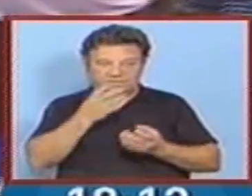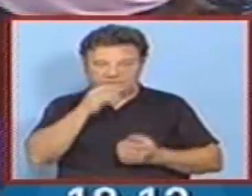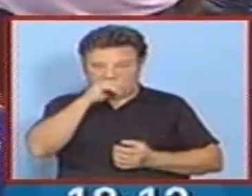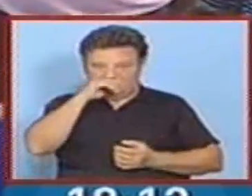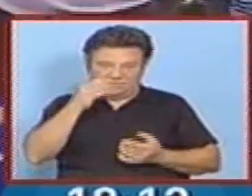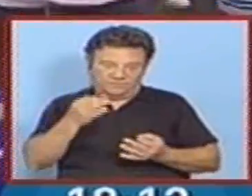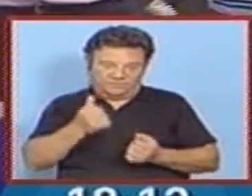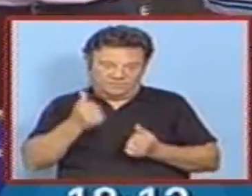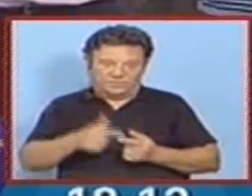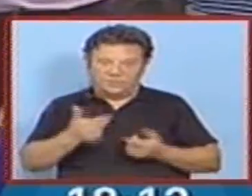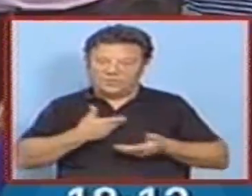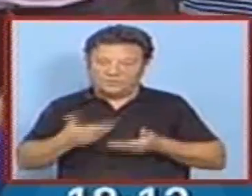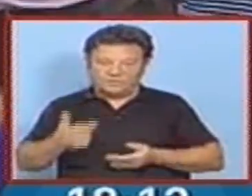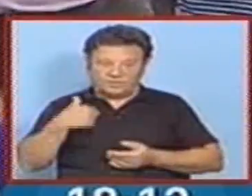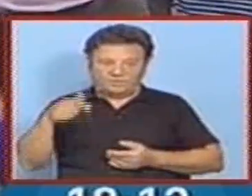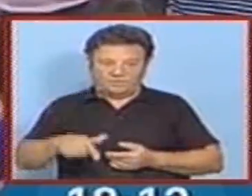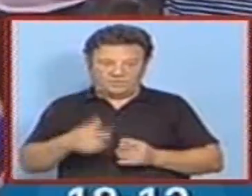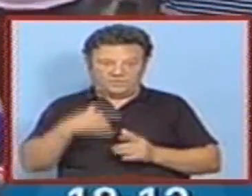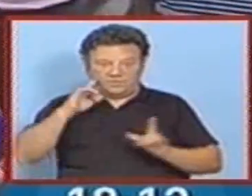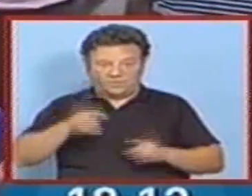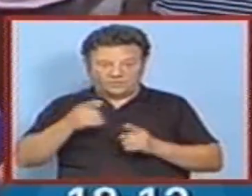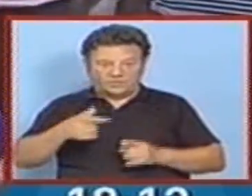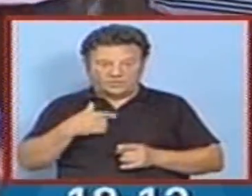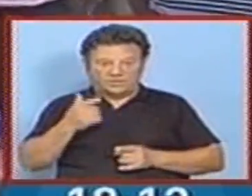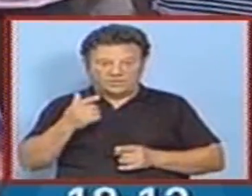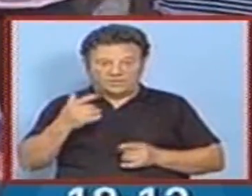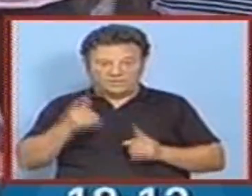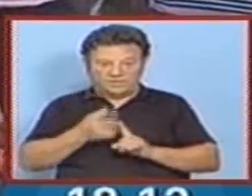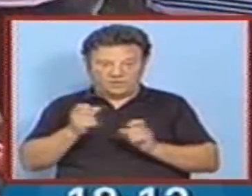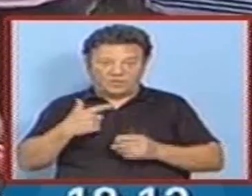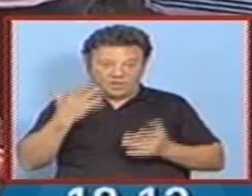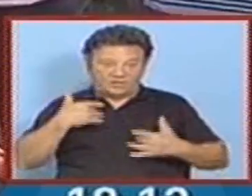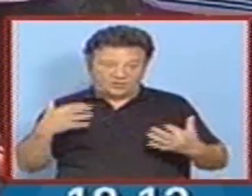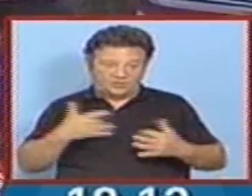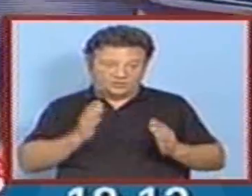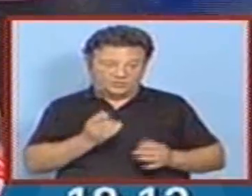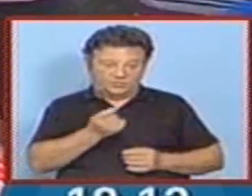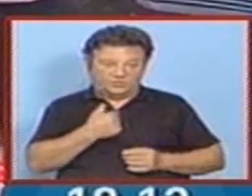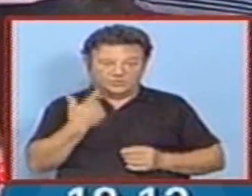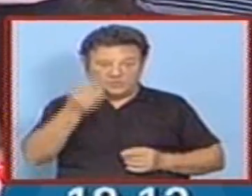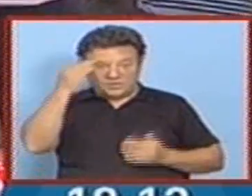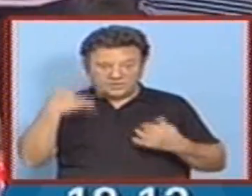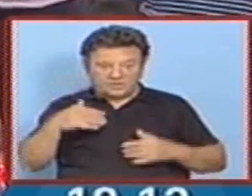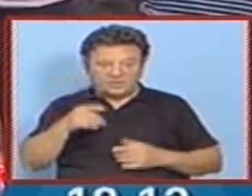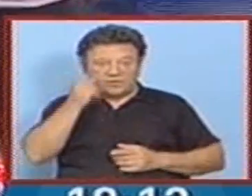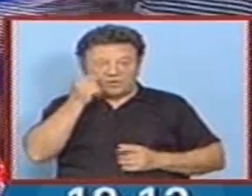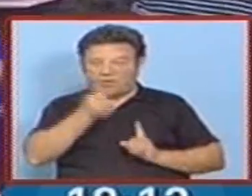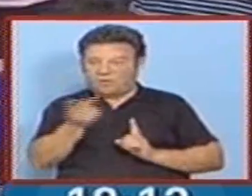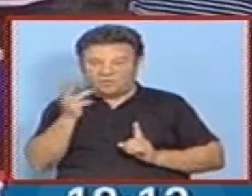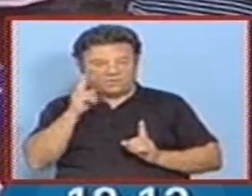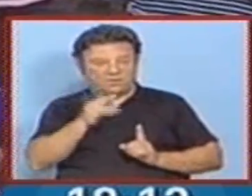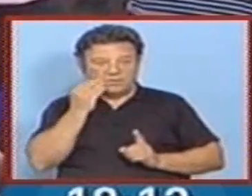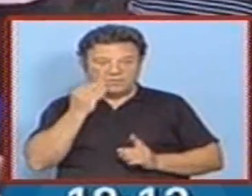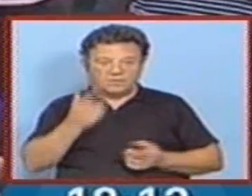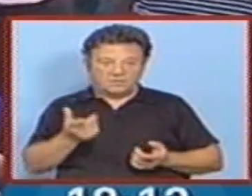foi bom. Convidaram-me para vir a tocar às Feiras Novas. Eu já tocava um bocadinho e depois fui treinando. E os homens, como é que olharam para si?